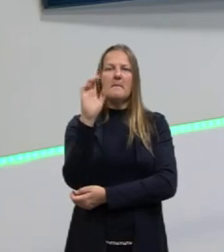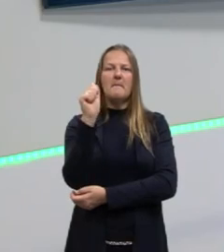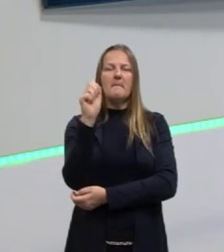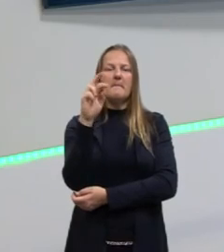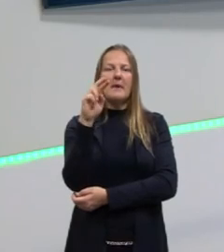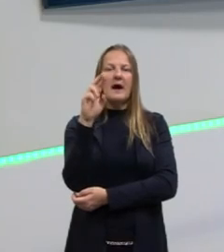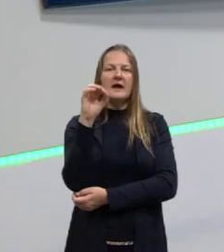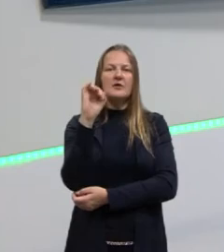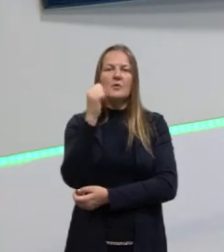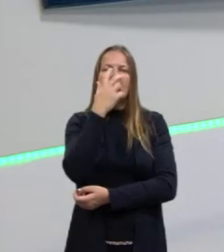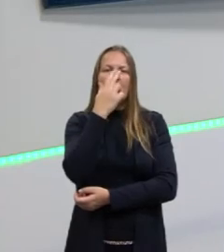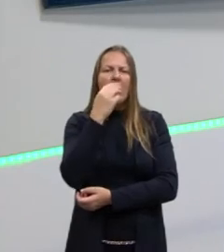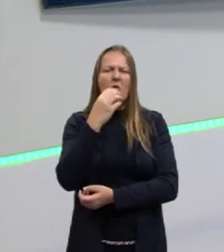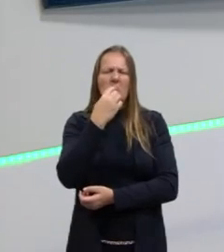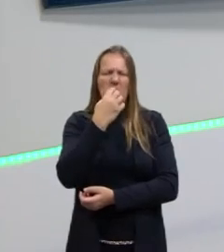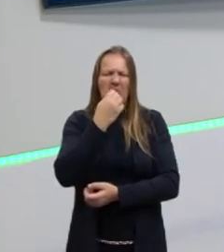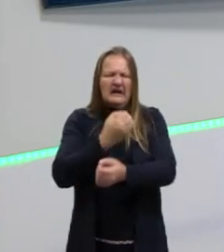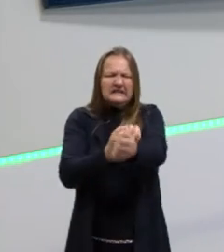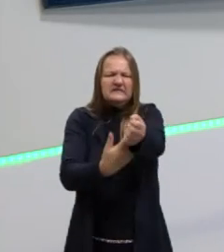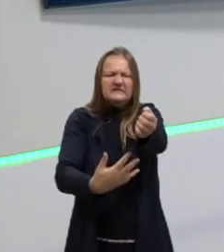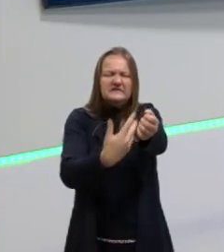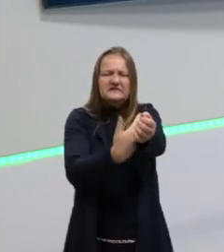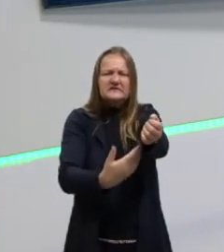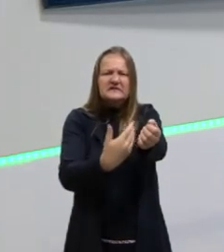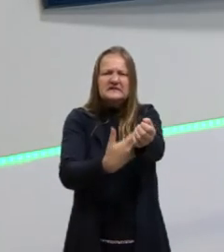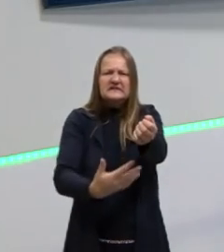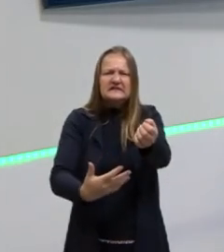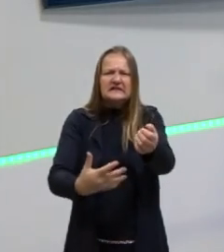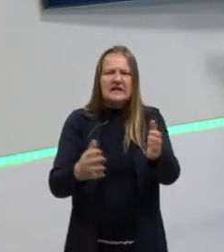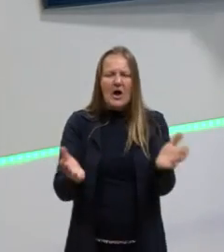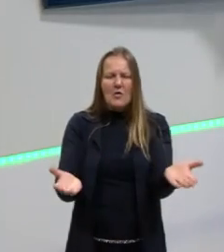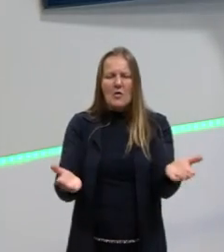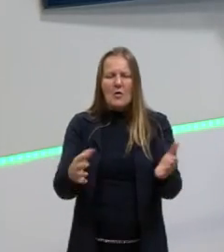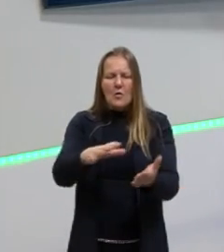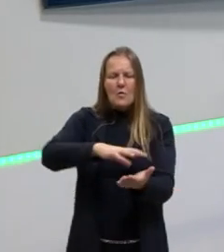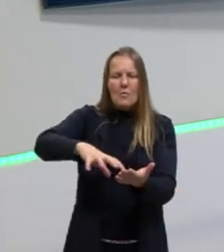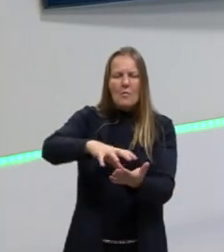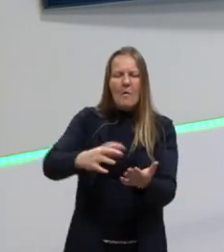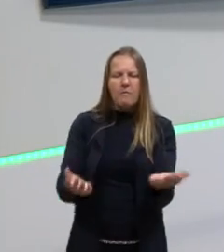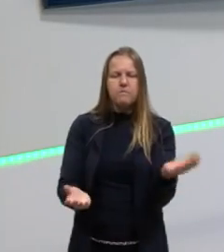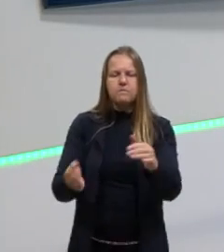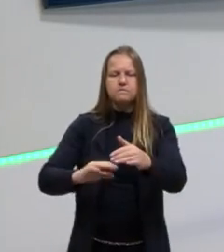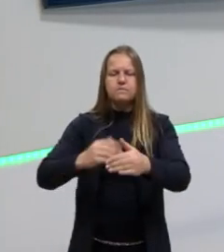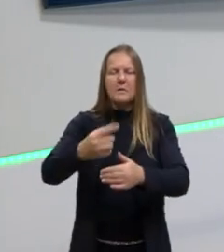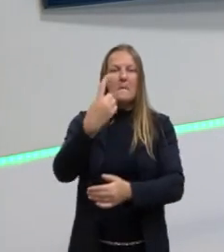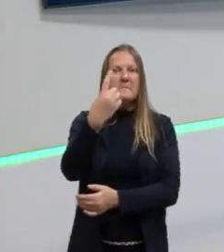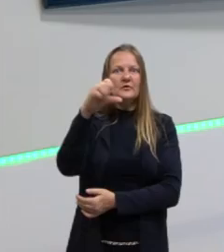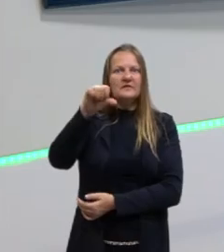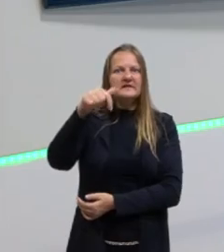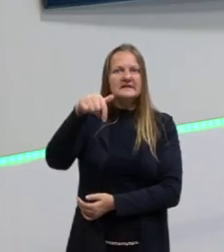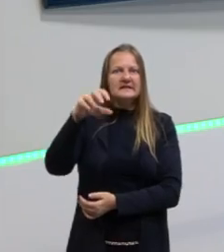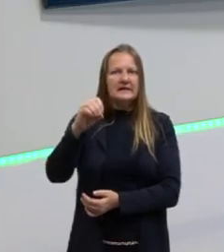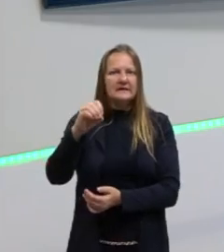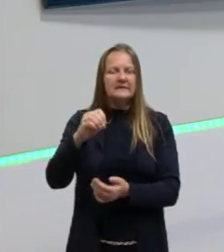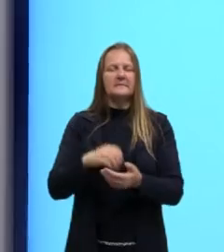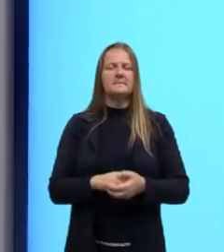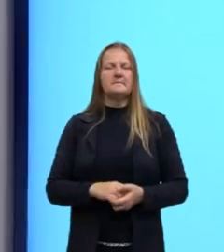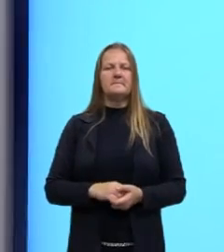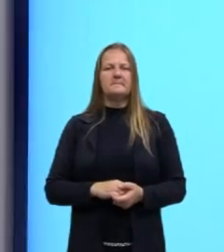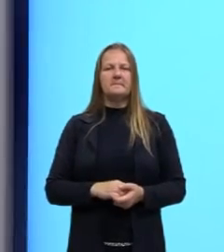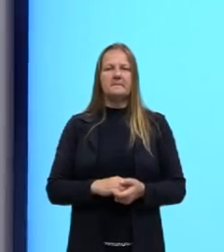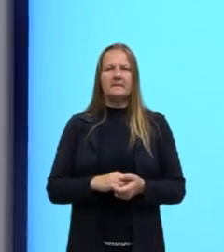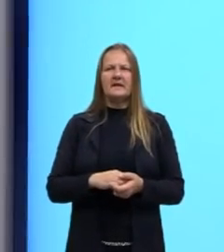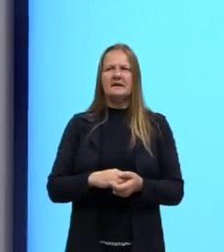nome dessa obra que chocou o público lá no Rio de Janeiro. É uma obra de 1970, o Arthur Barril, ele